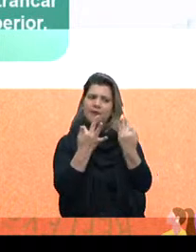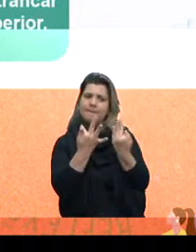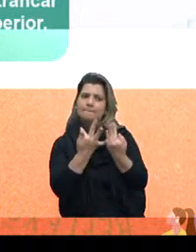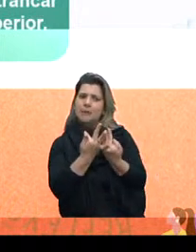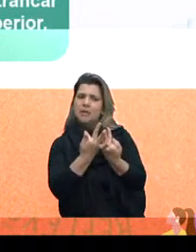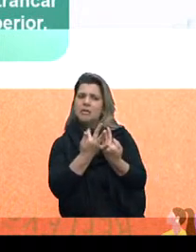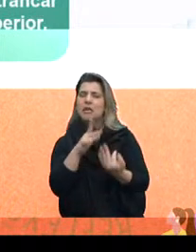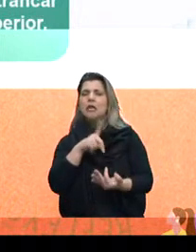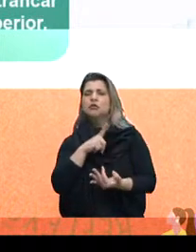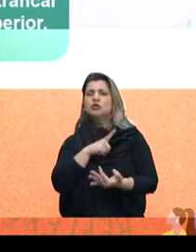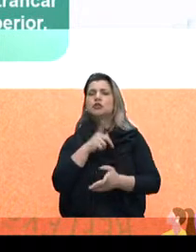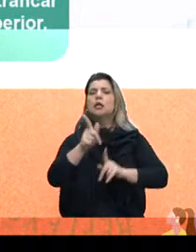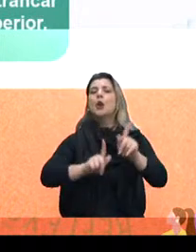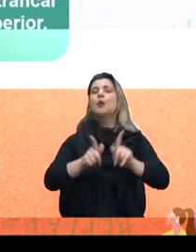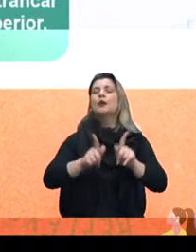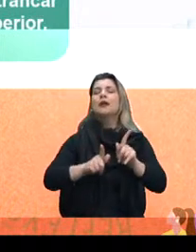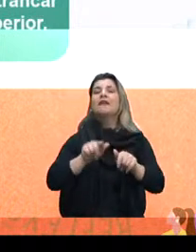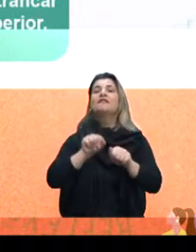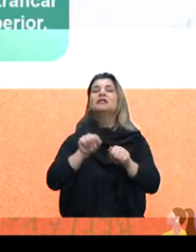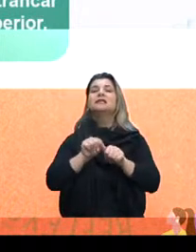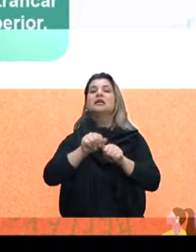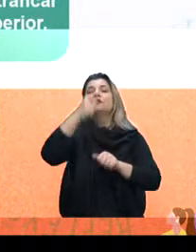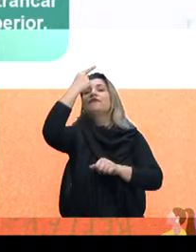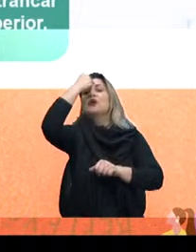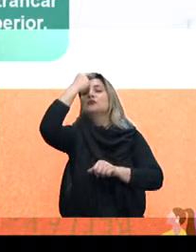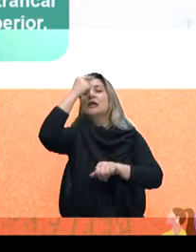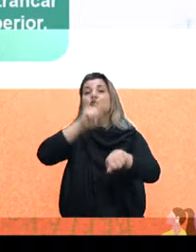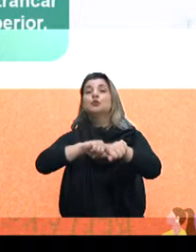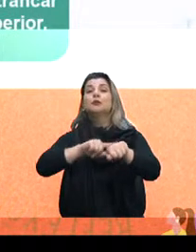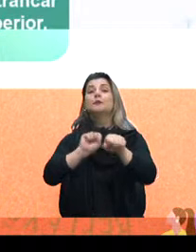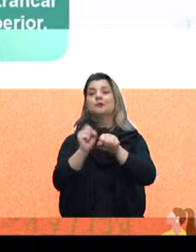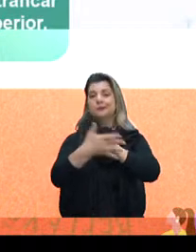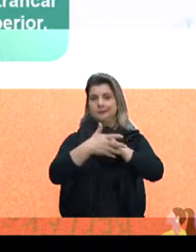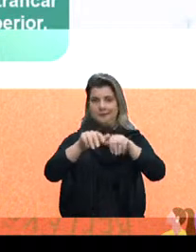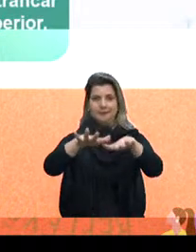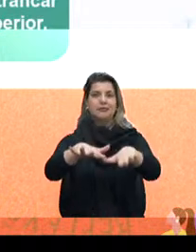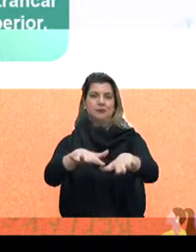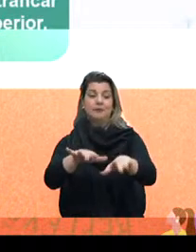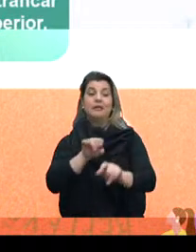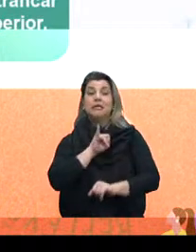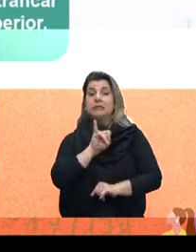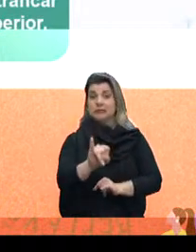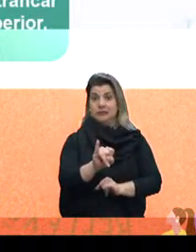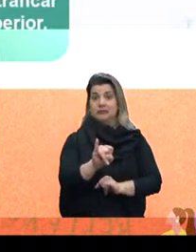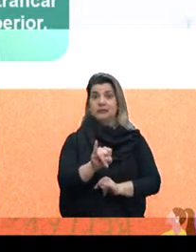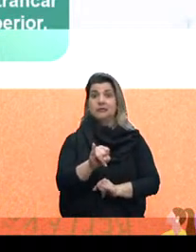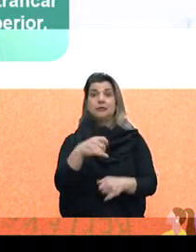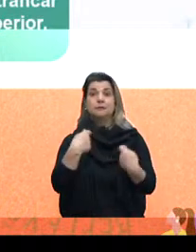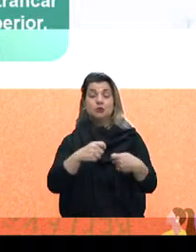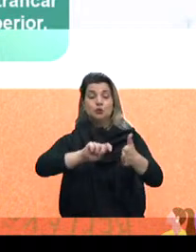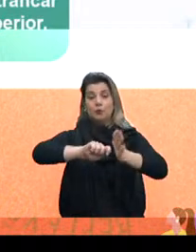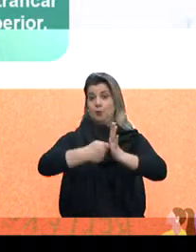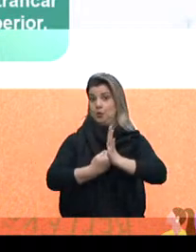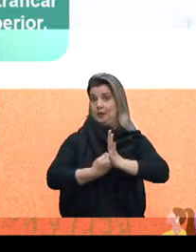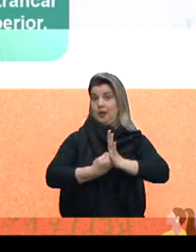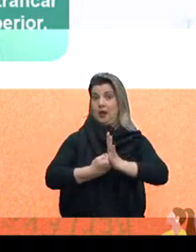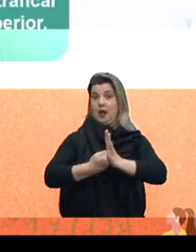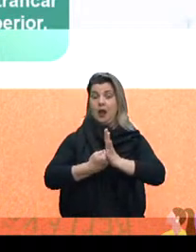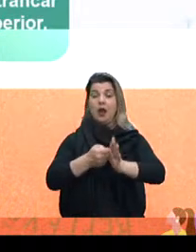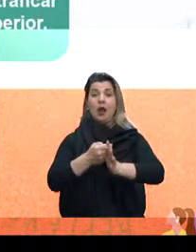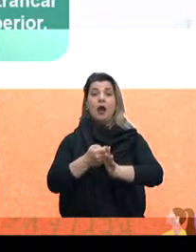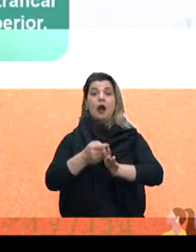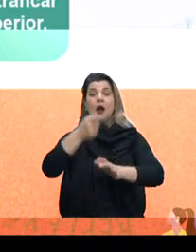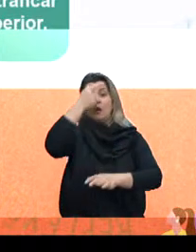tinha alguém cursando curso superior durante a pandemia. E se esse teve que trancar o curso superior ou